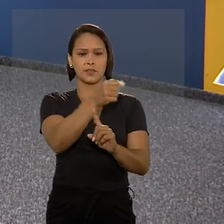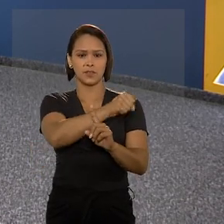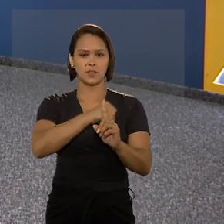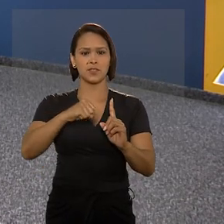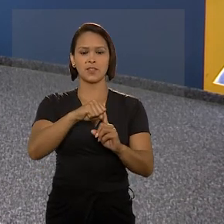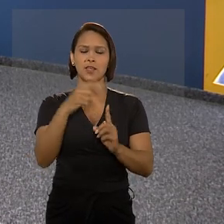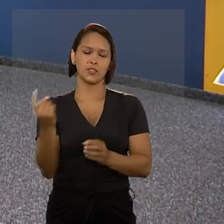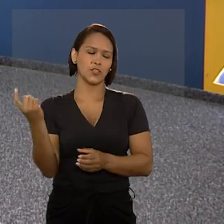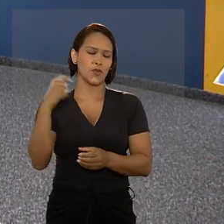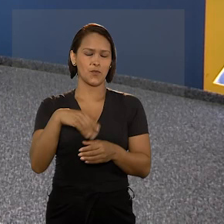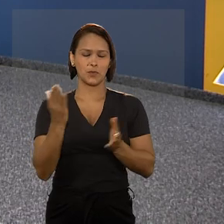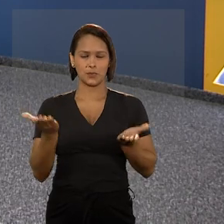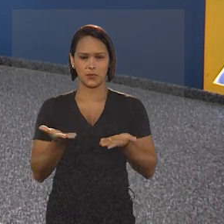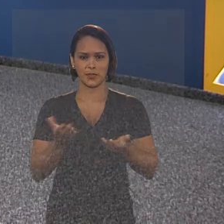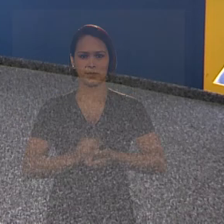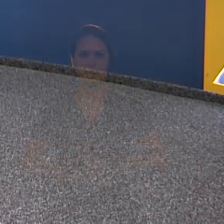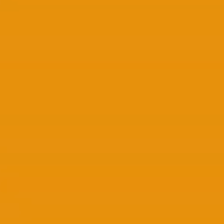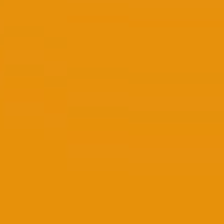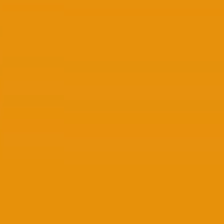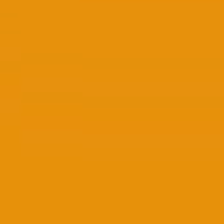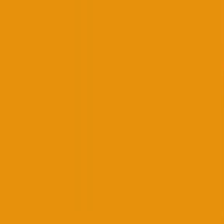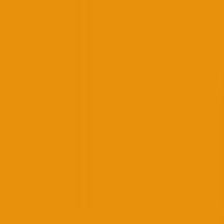vida da sociedade. Eu volto já.